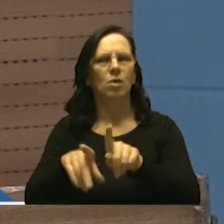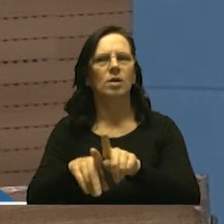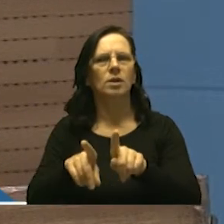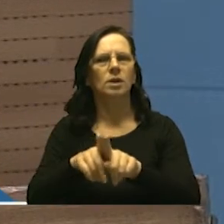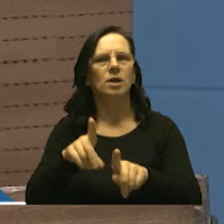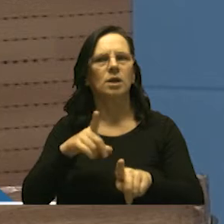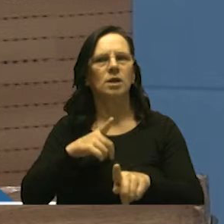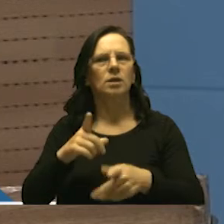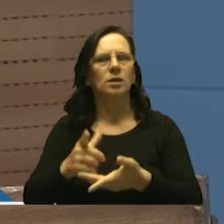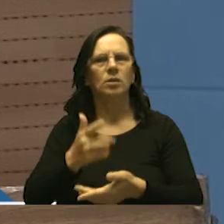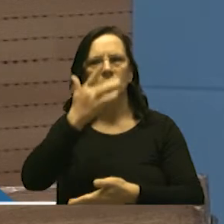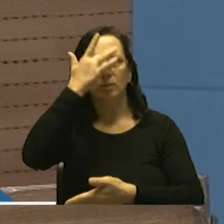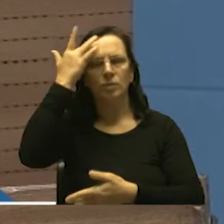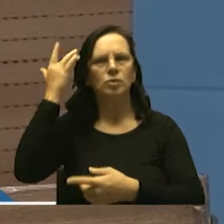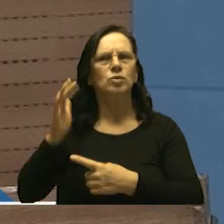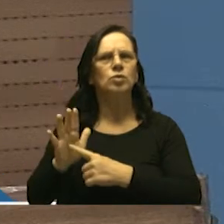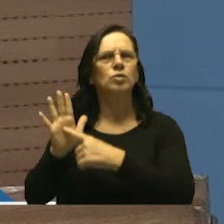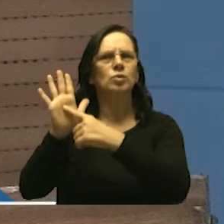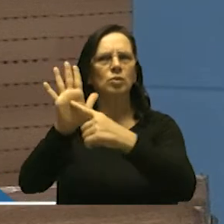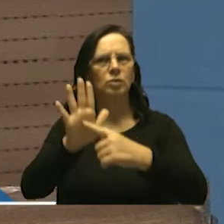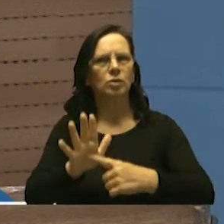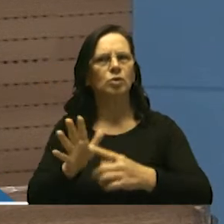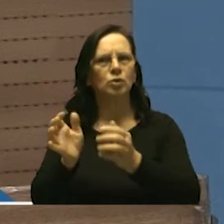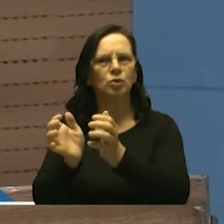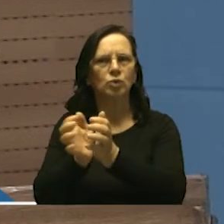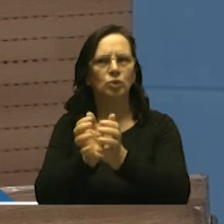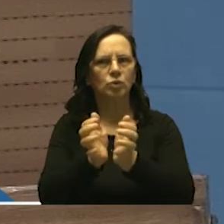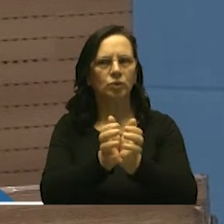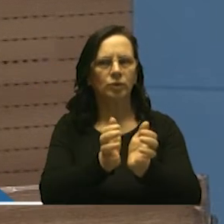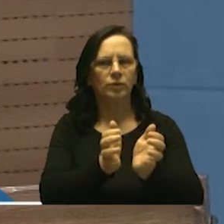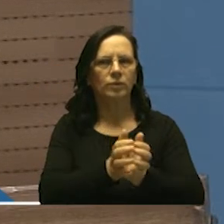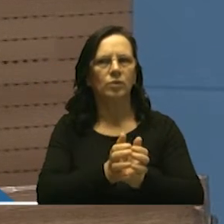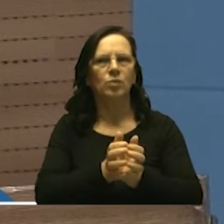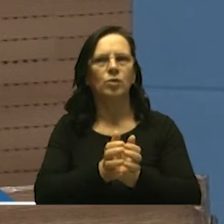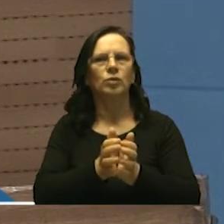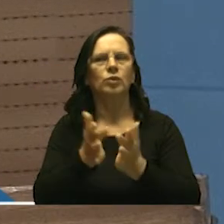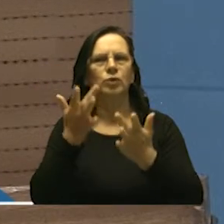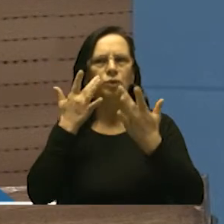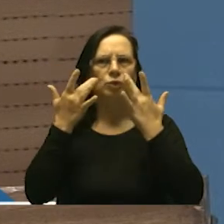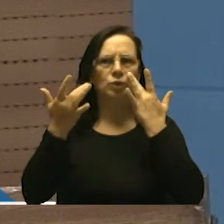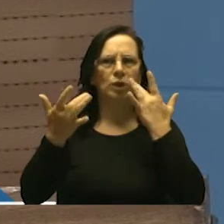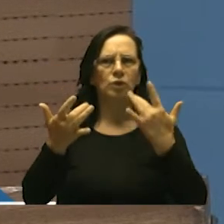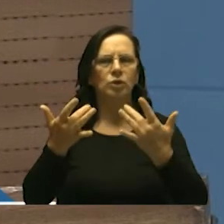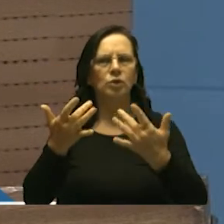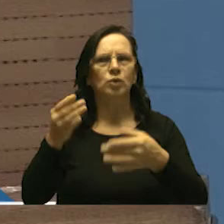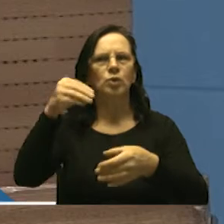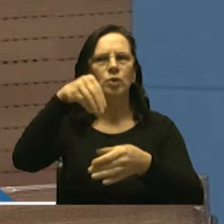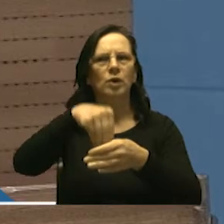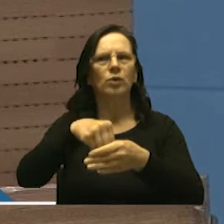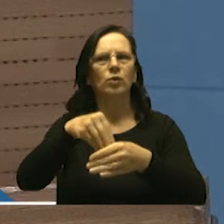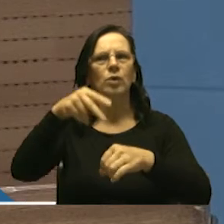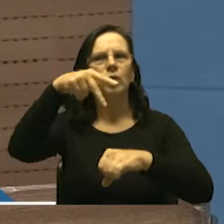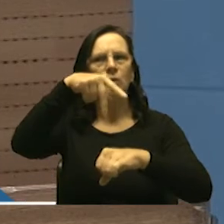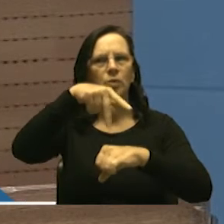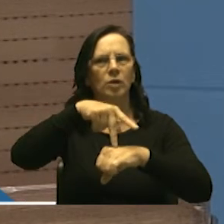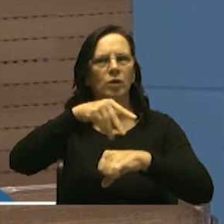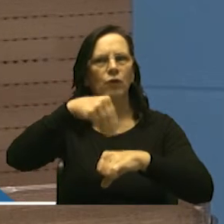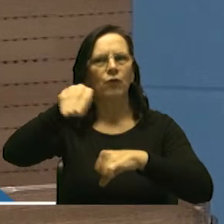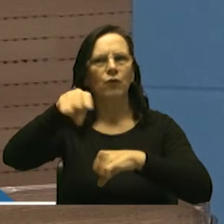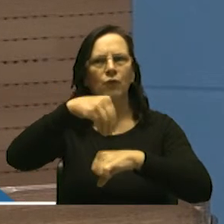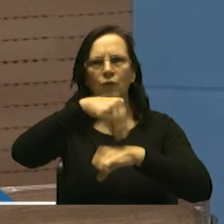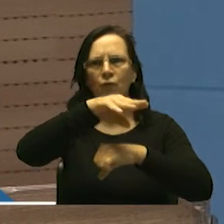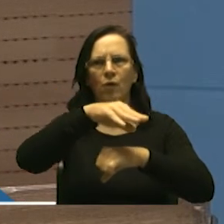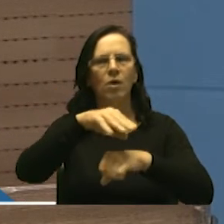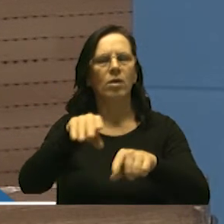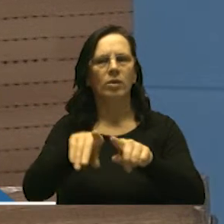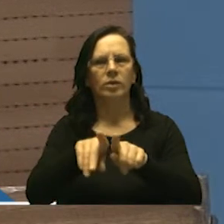temos representatividade através desses grupos artísticos fora, dentro e fora do país. então